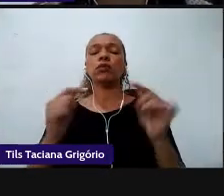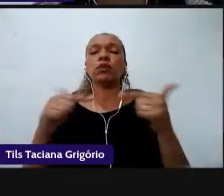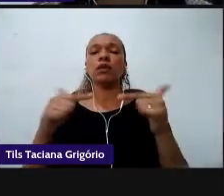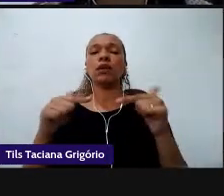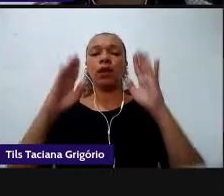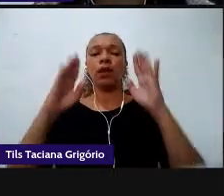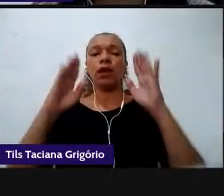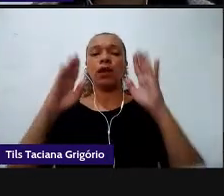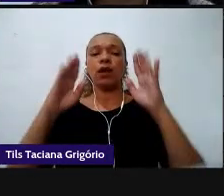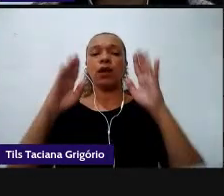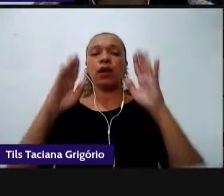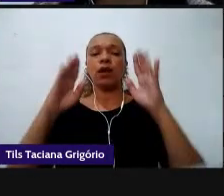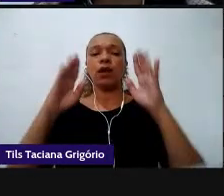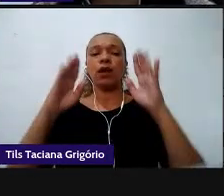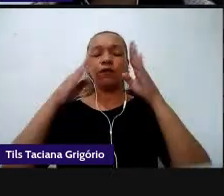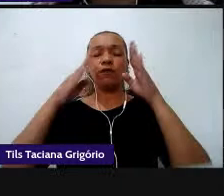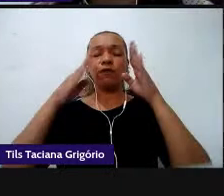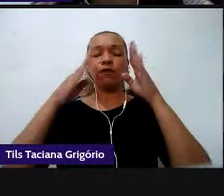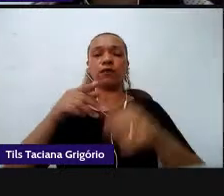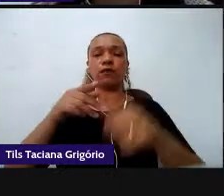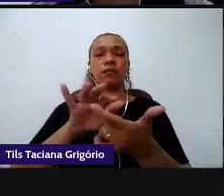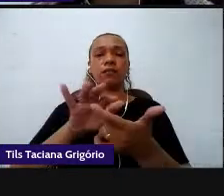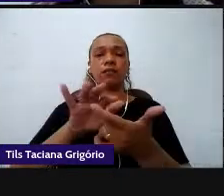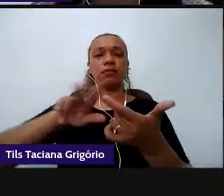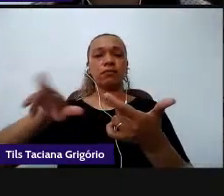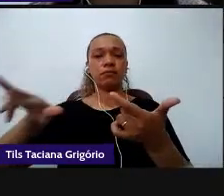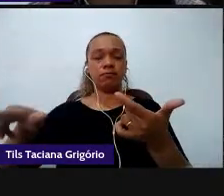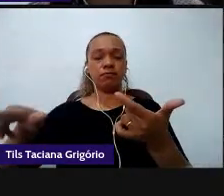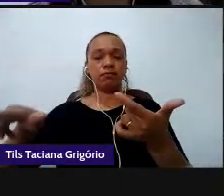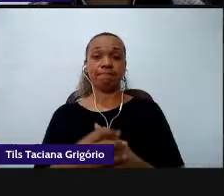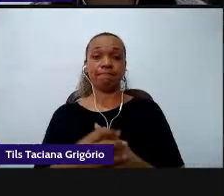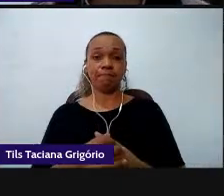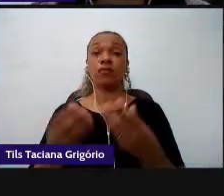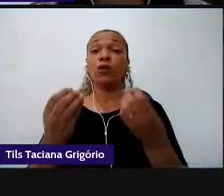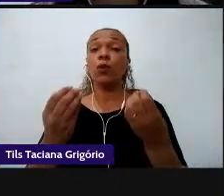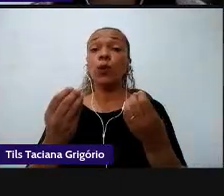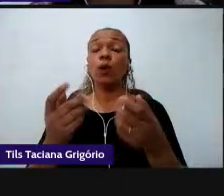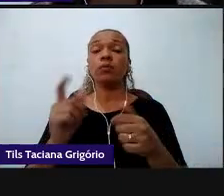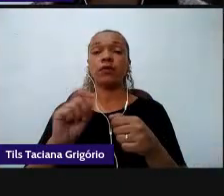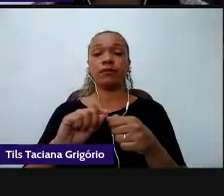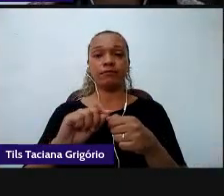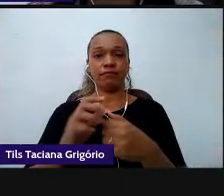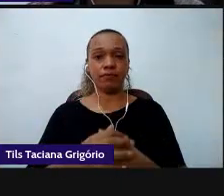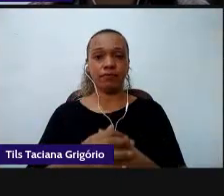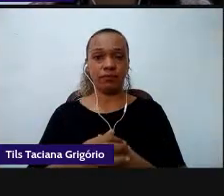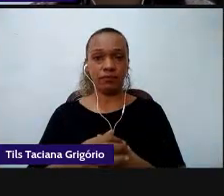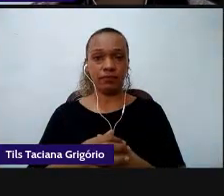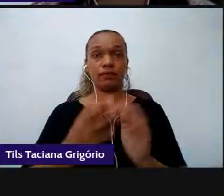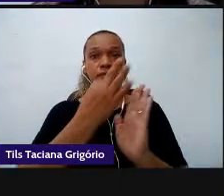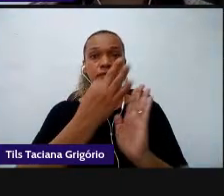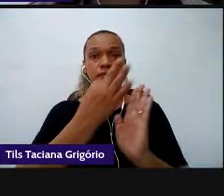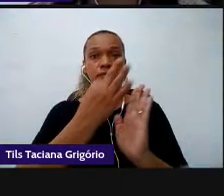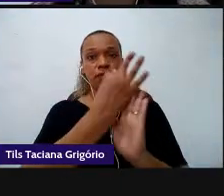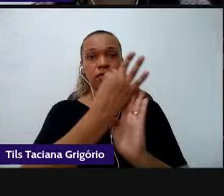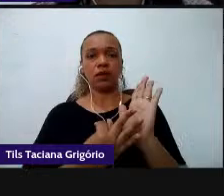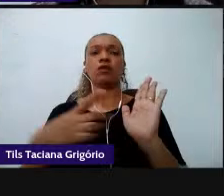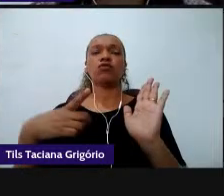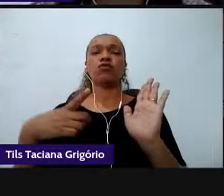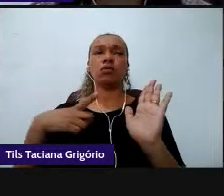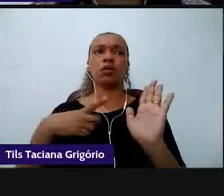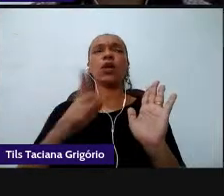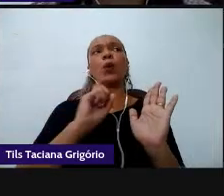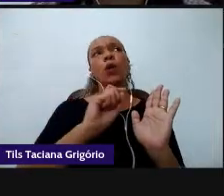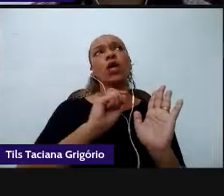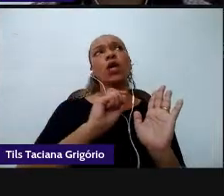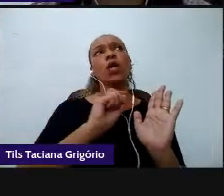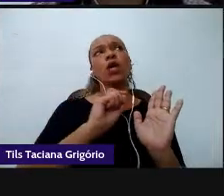multiletramentos como é que eu faço porque os textos ali eles me dizem o que é o letramento como fazer o ele propõe quais são os